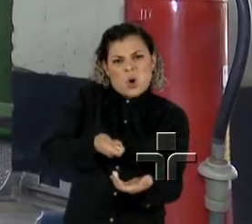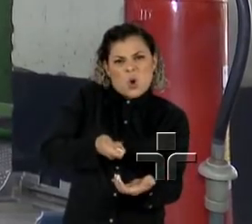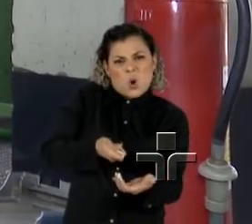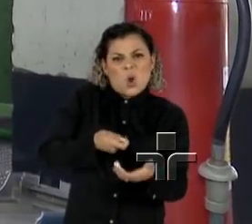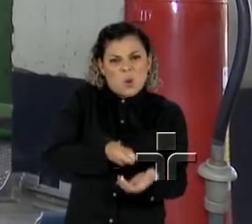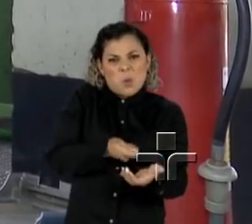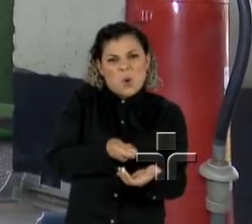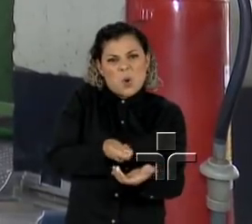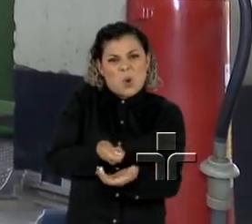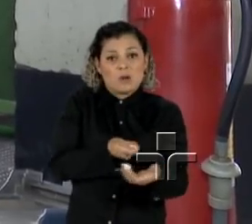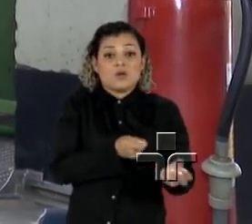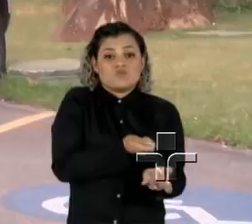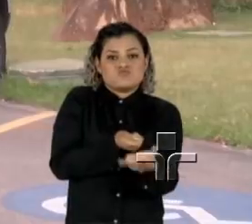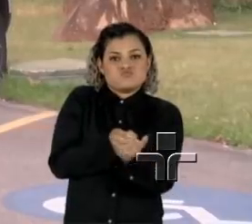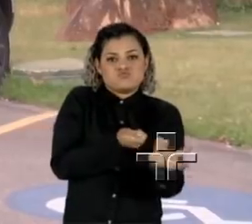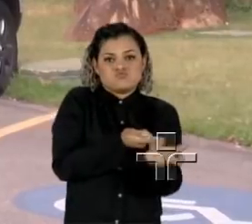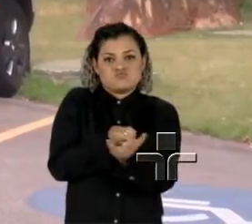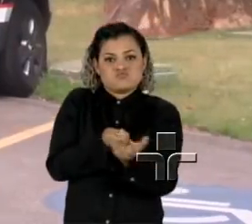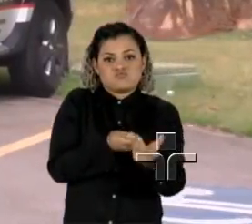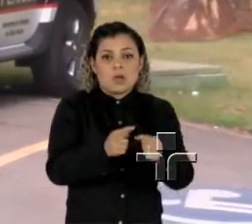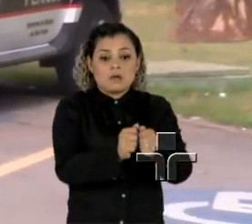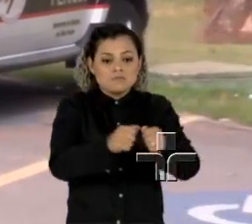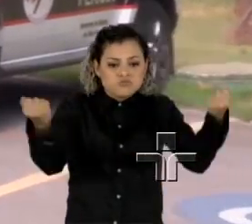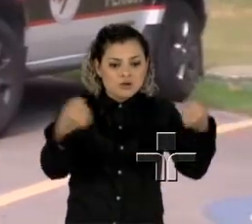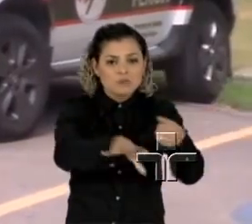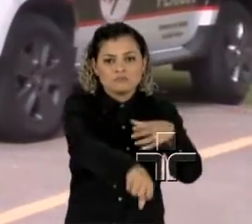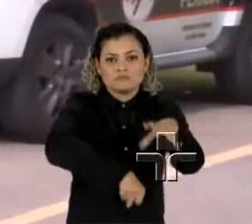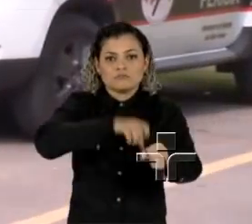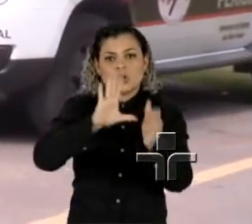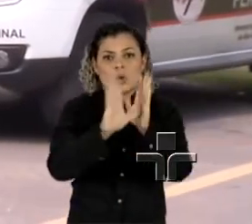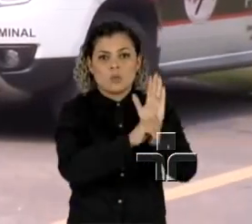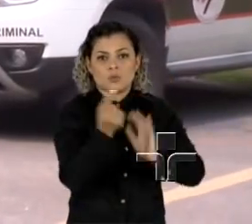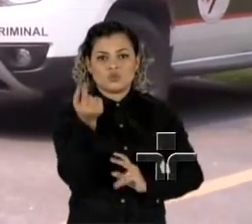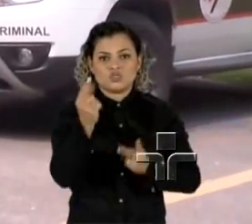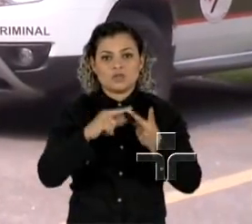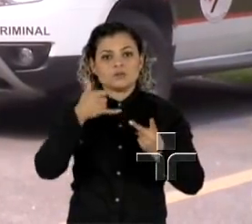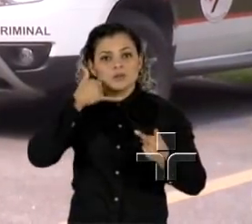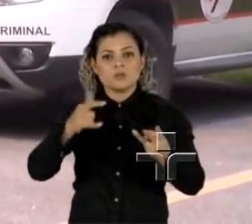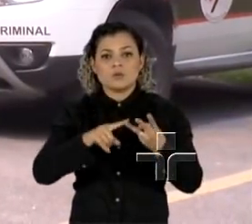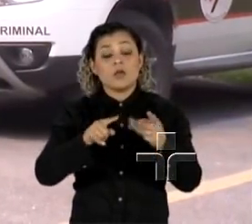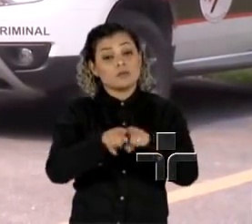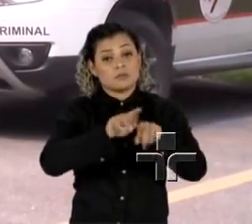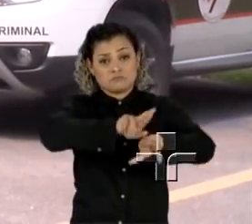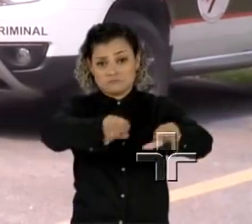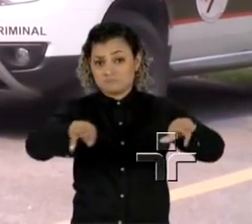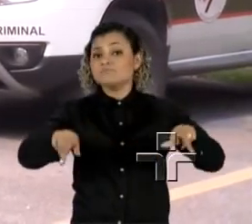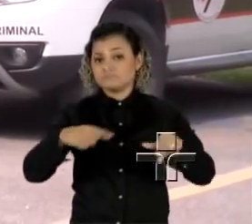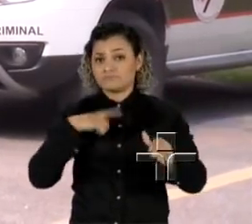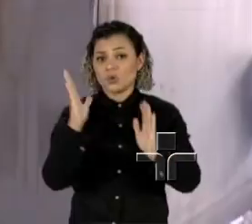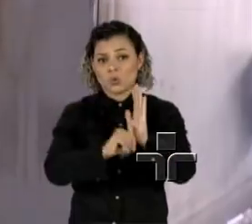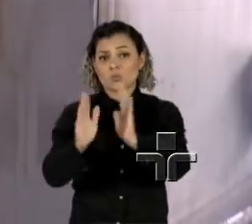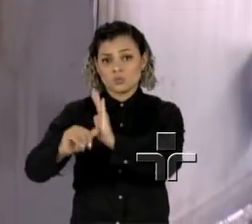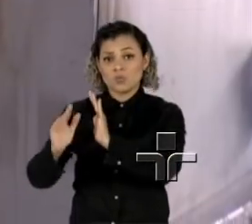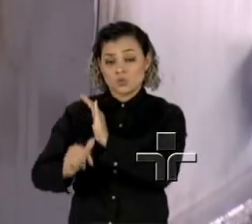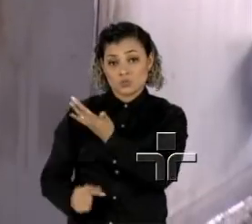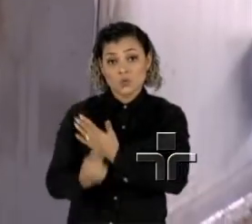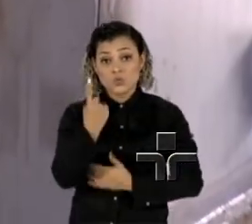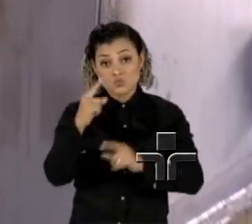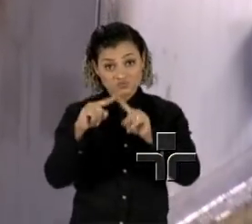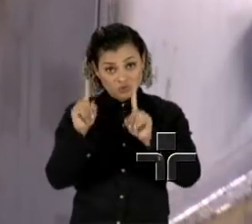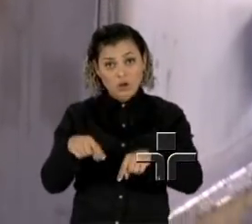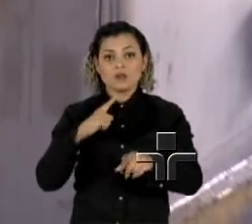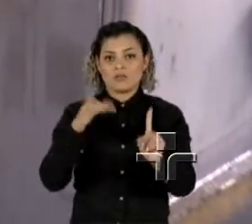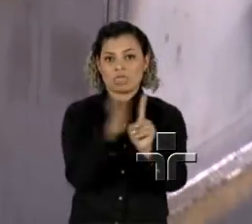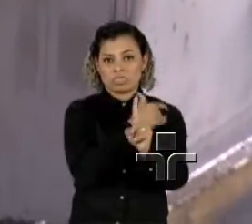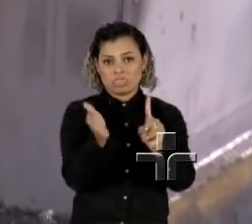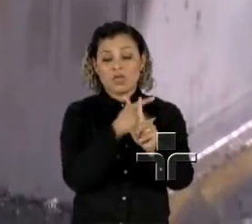O assalto durou cerca de três horas. Antes de sair, os bandidos roubaram dinheiro, celulares e pertences dos colaboradores. Um funcionário foi